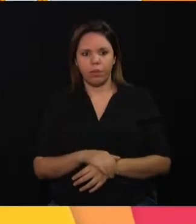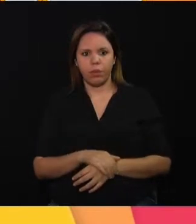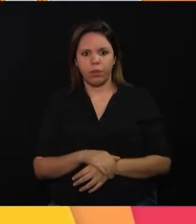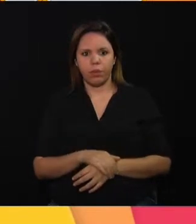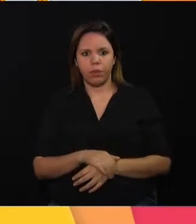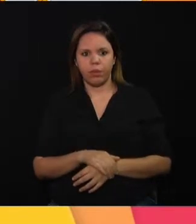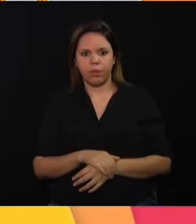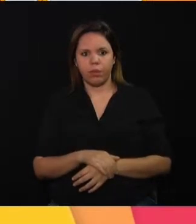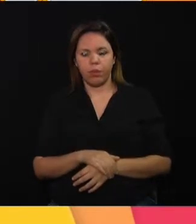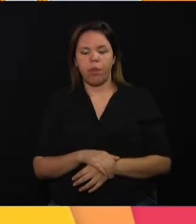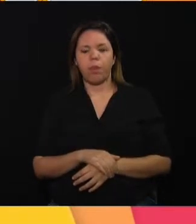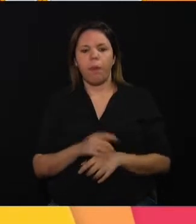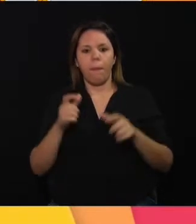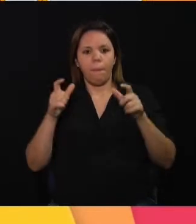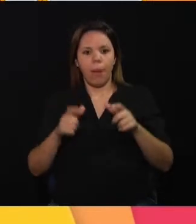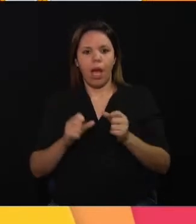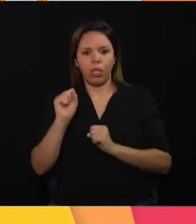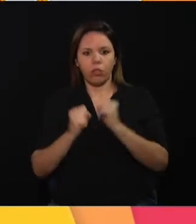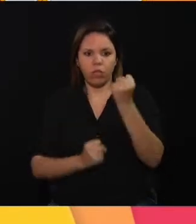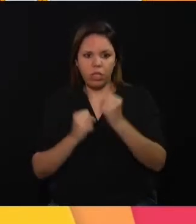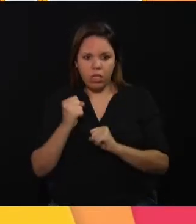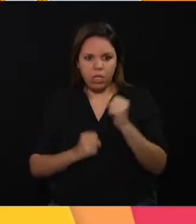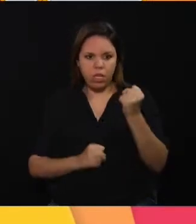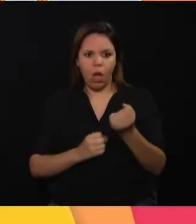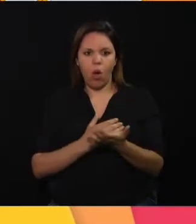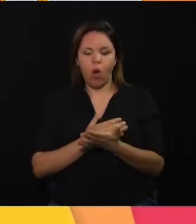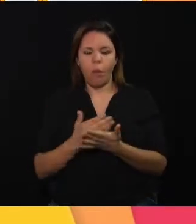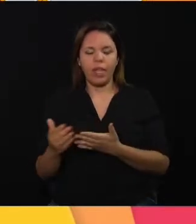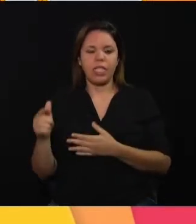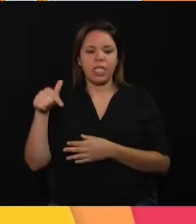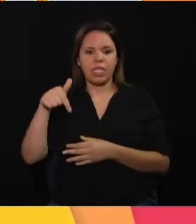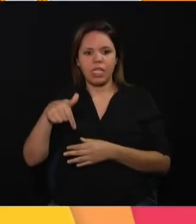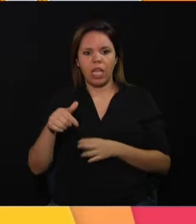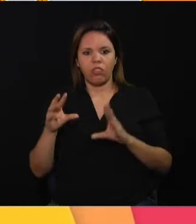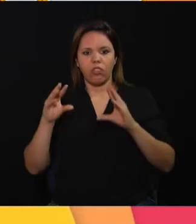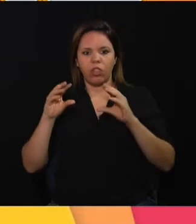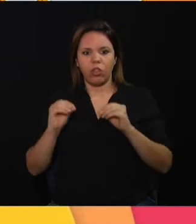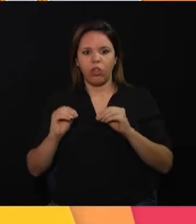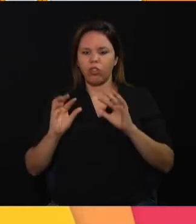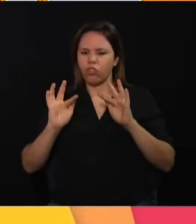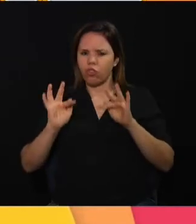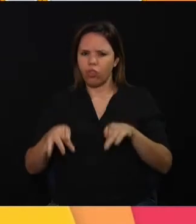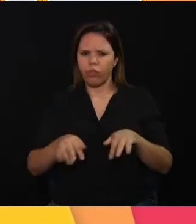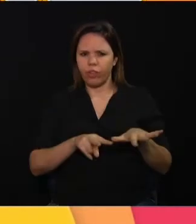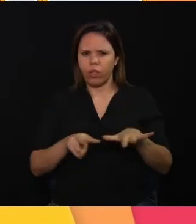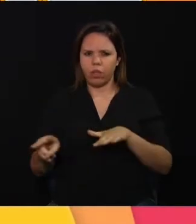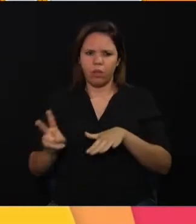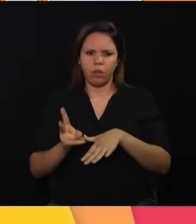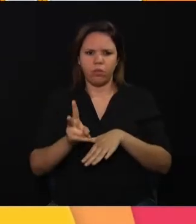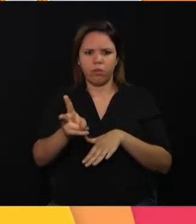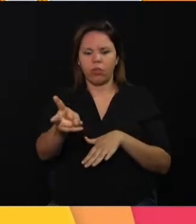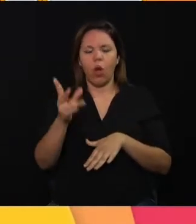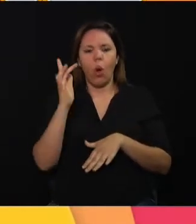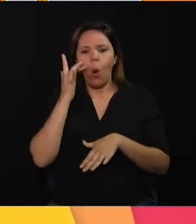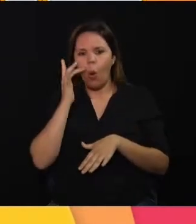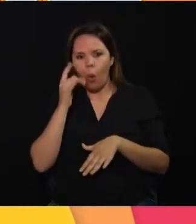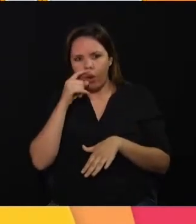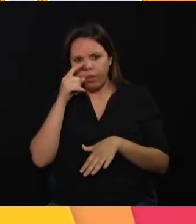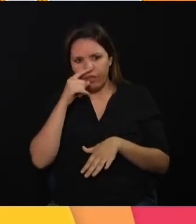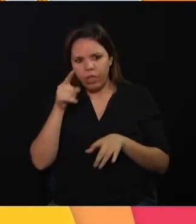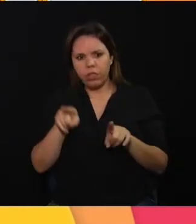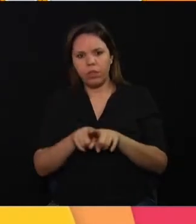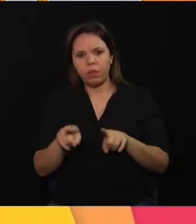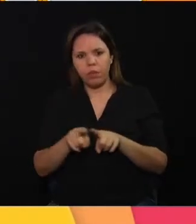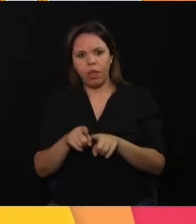Tereza de Ávila. A festa começa às 7 da noite. O evento segue até o fim do mês. No Distrito do Ouro Verde, também tem quermesse